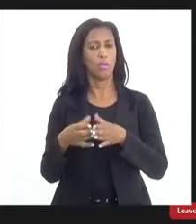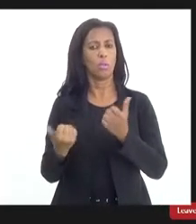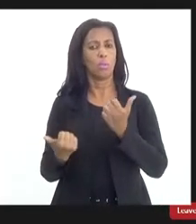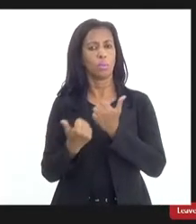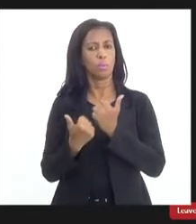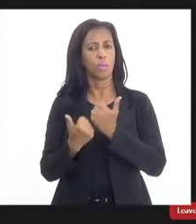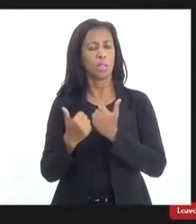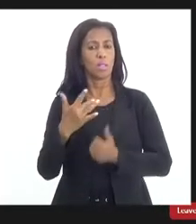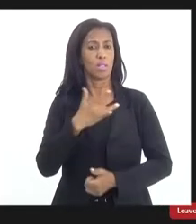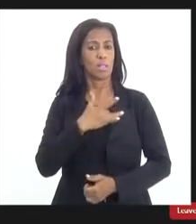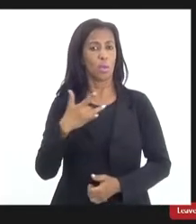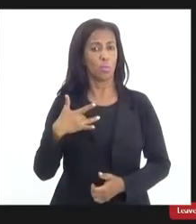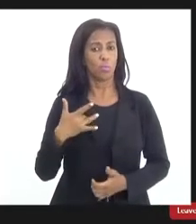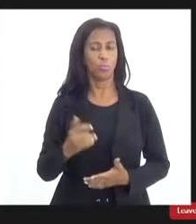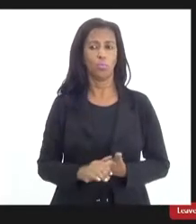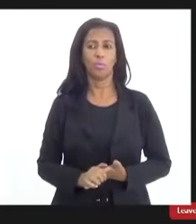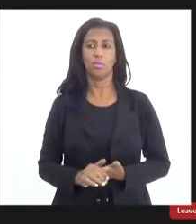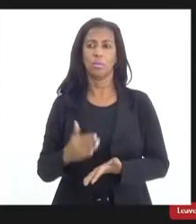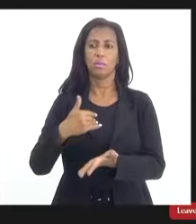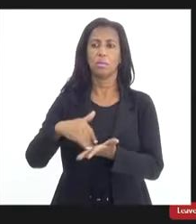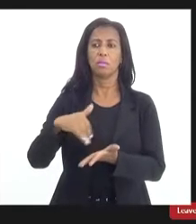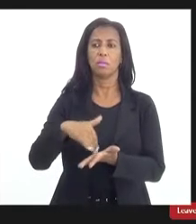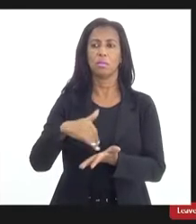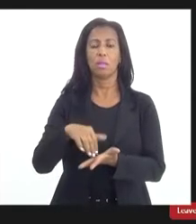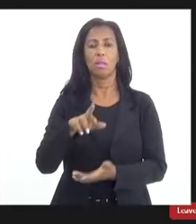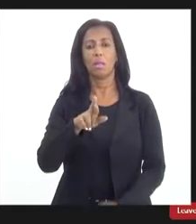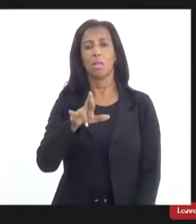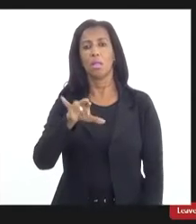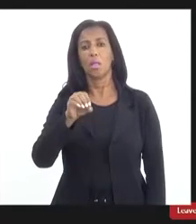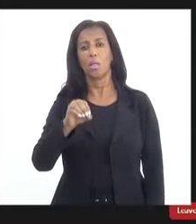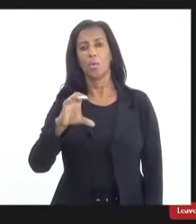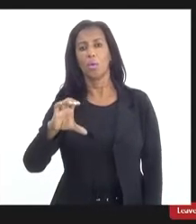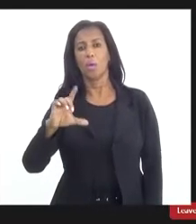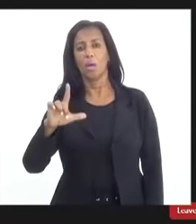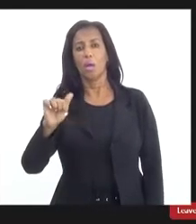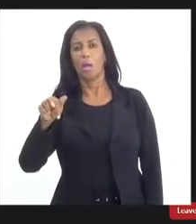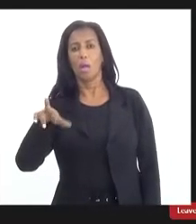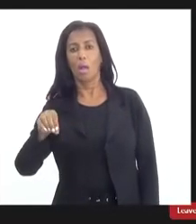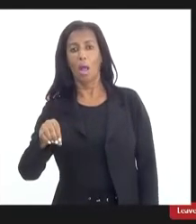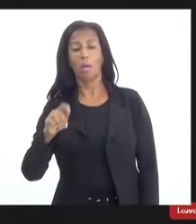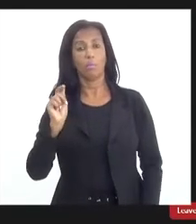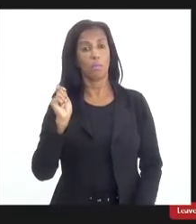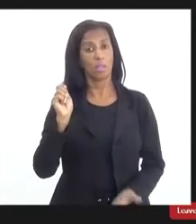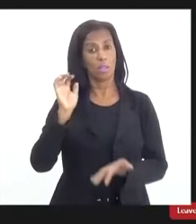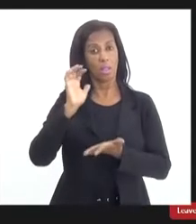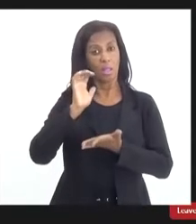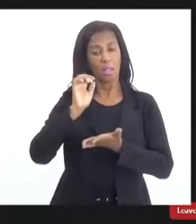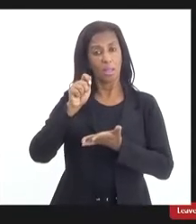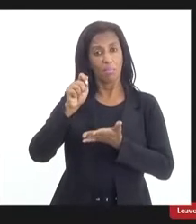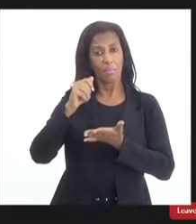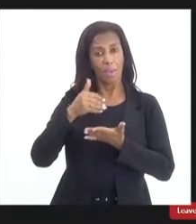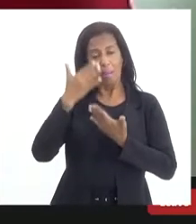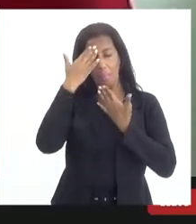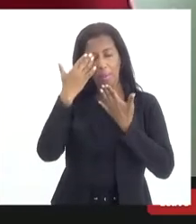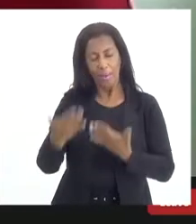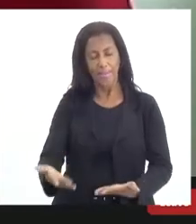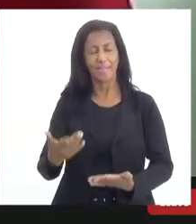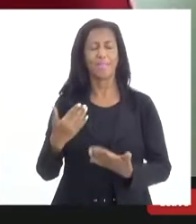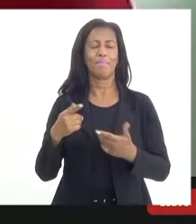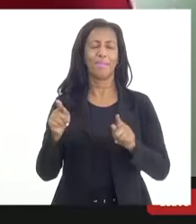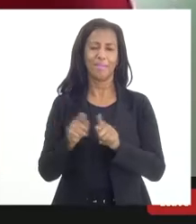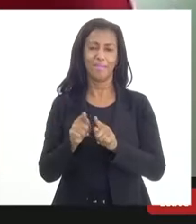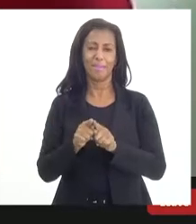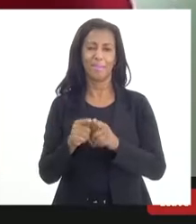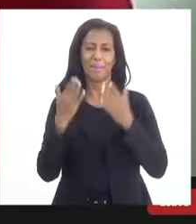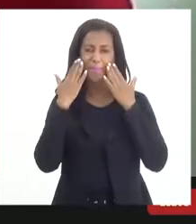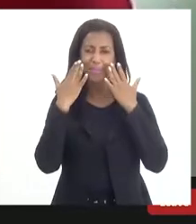Saúde, secretária do município de Rio Claro, e registrando aqui o meu agradecimento, tá? Doutora Maria